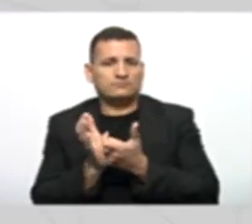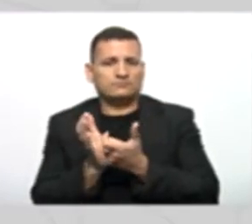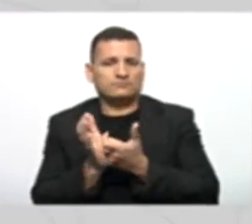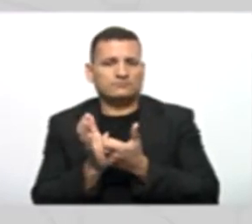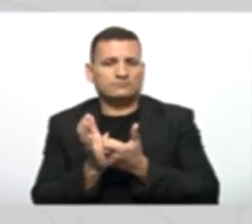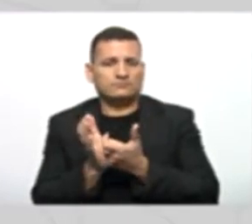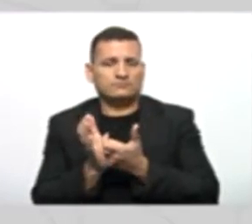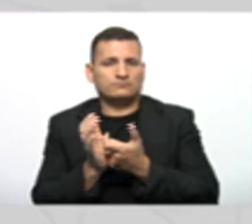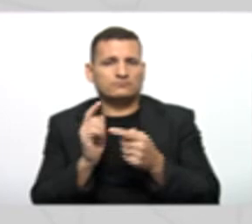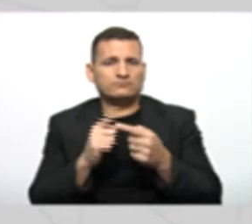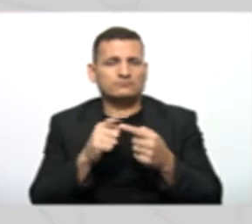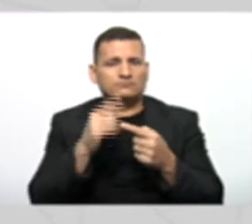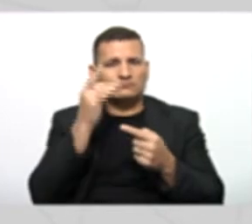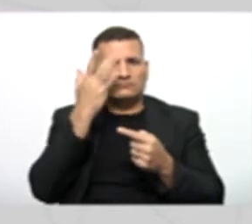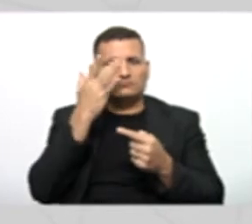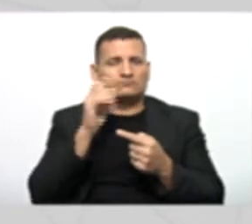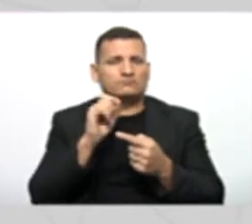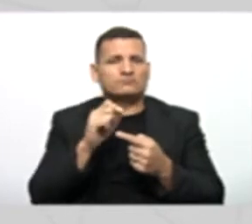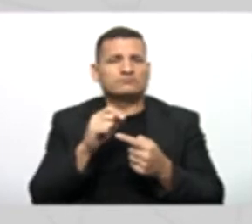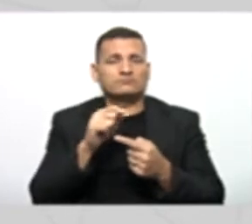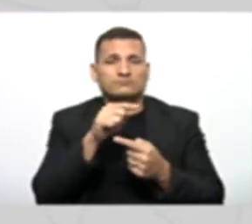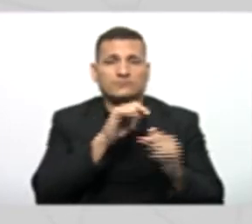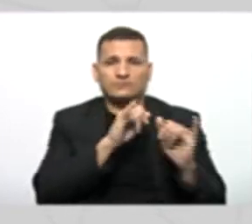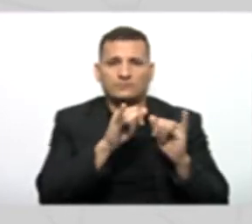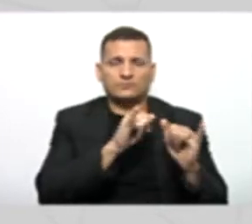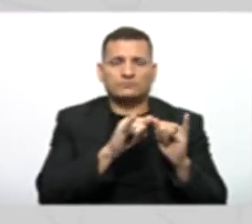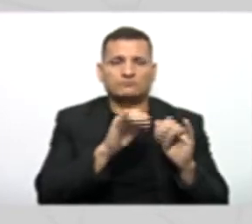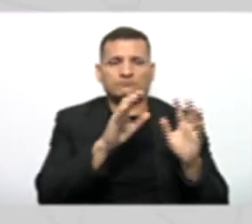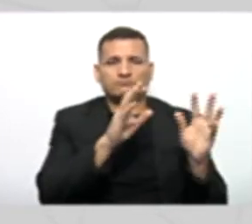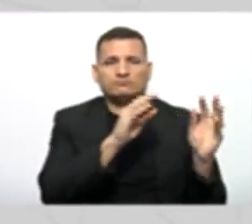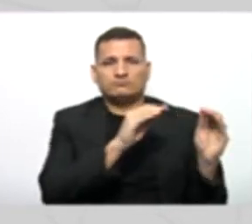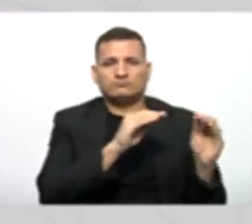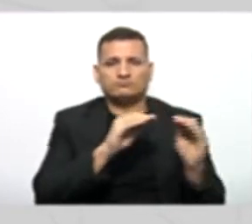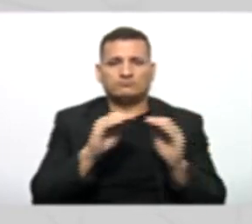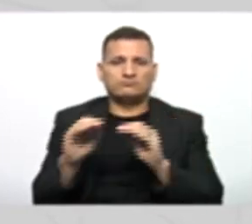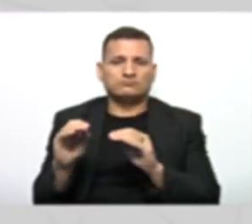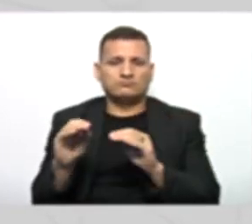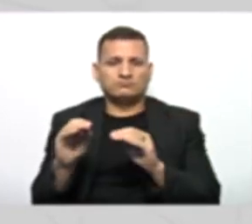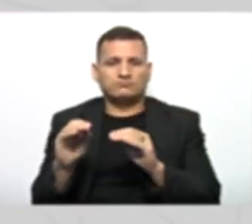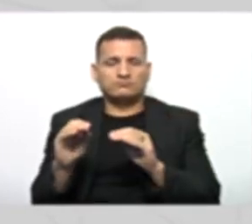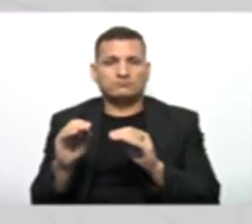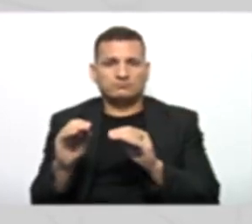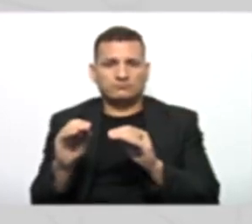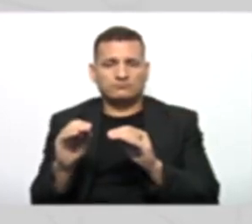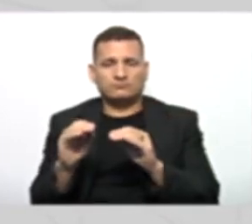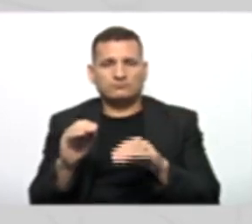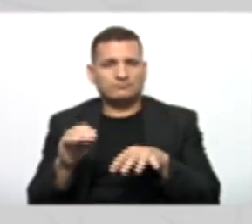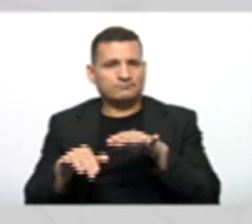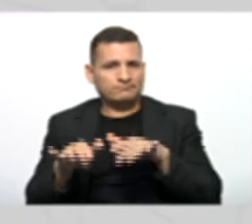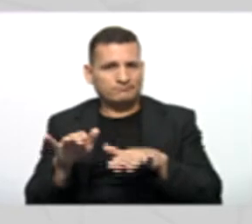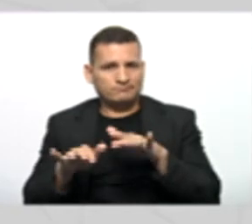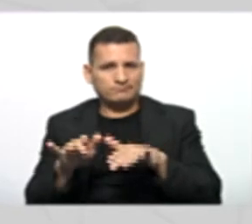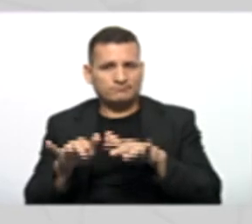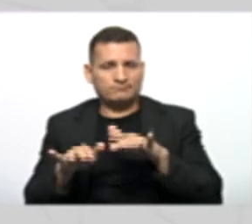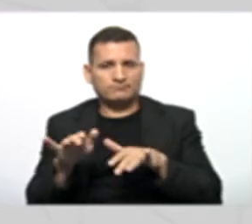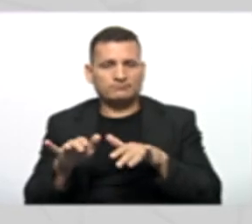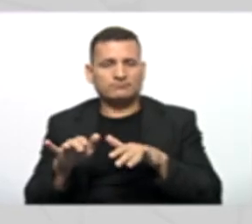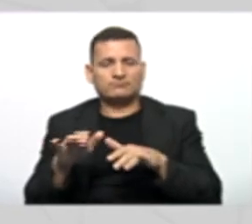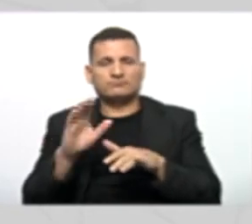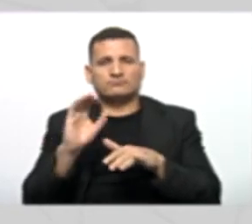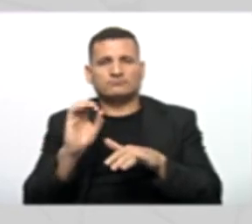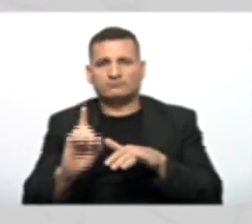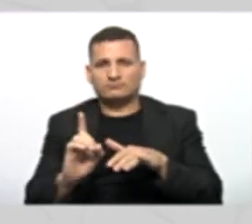facilita na hora de você passar essas informações, na hora de escrever o